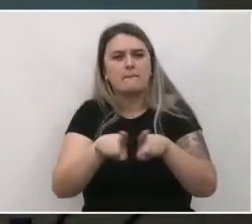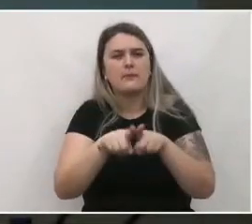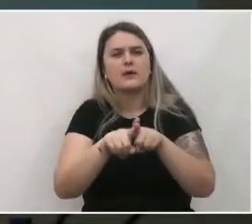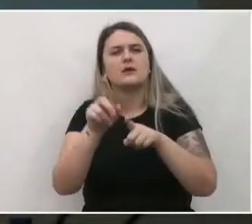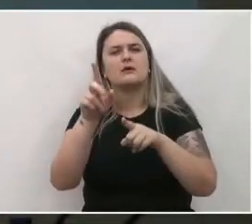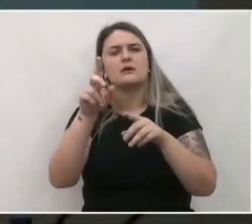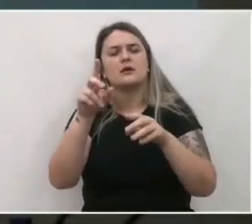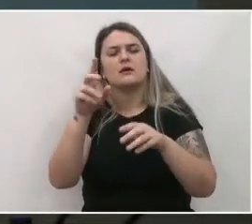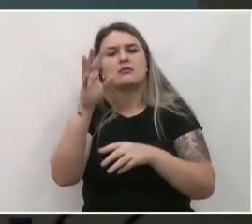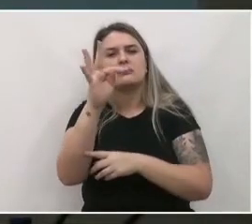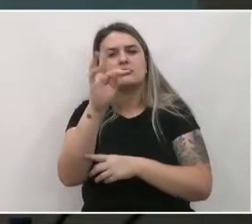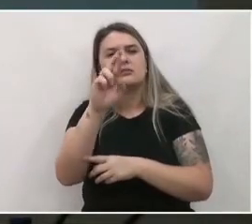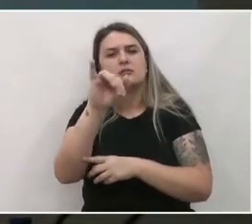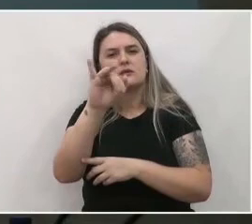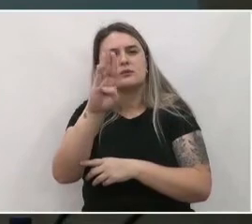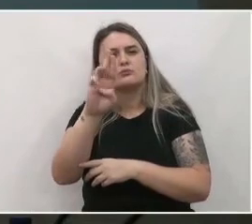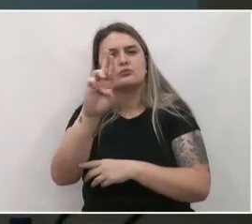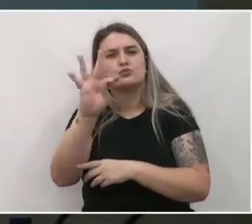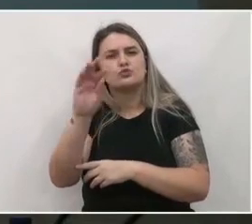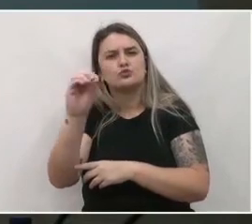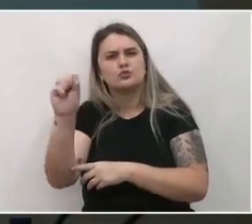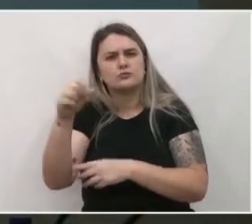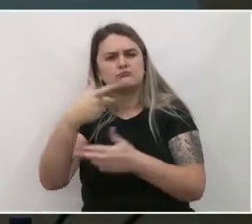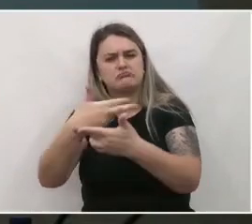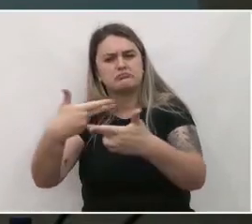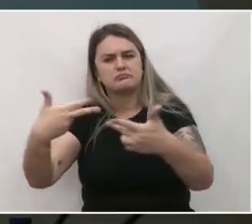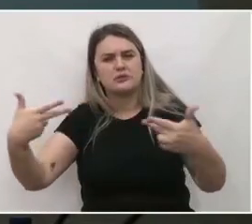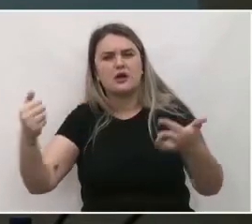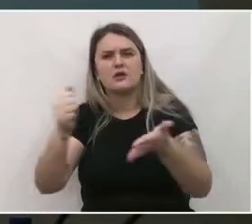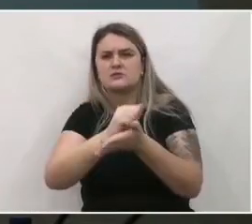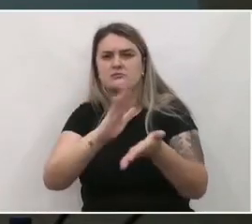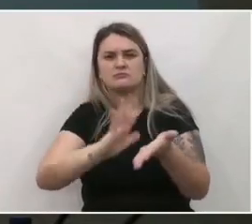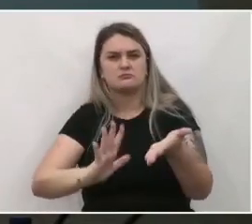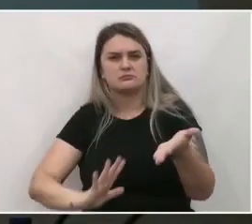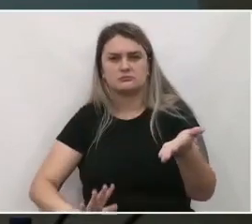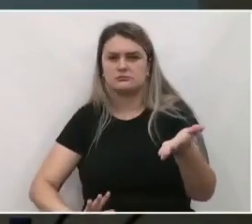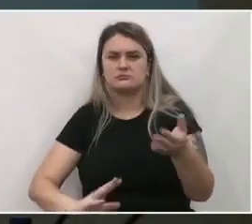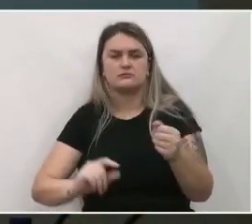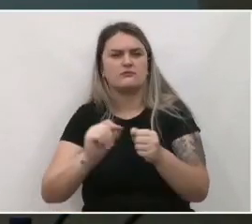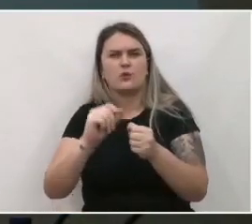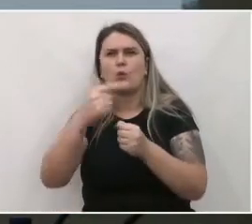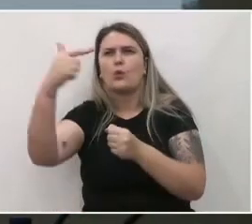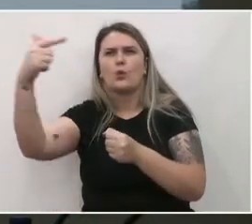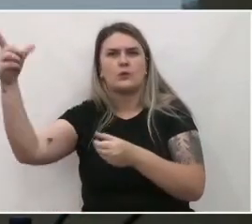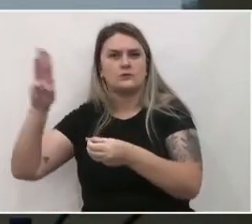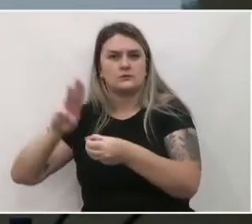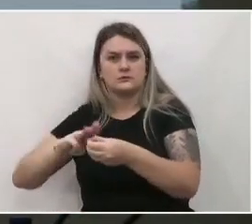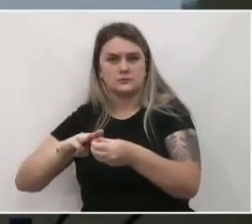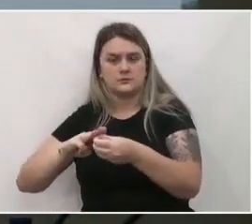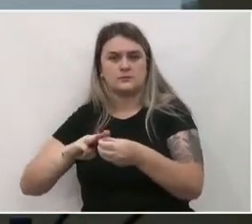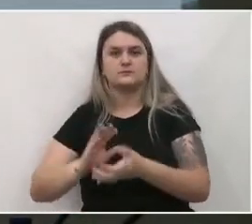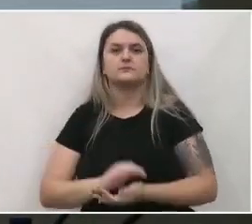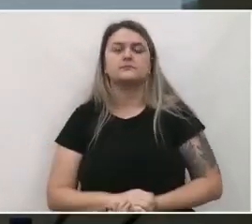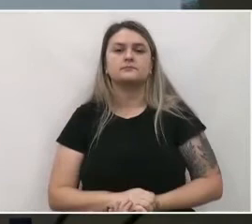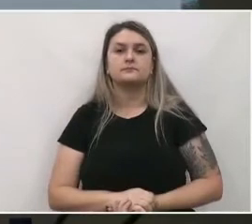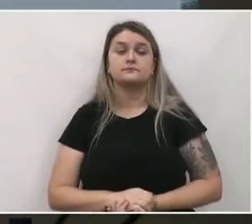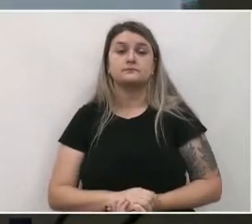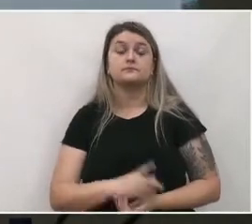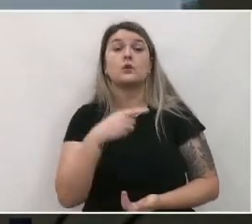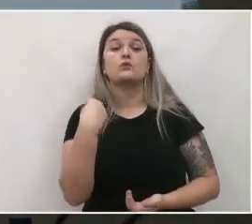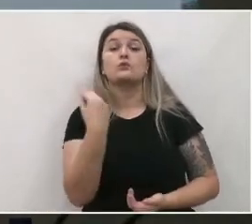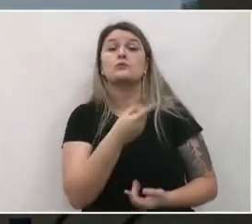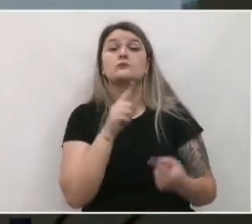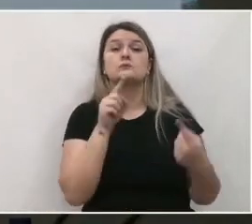uma série de trabalhos realizados em outros municípios. Os nossos